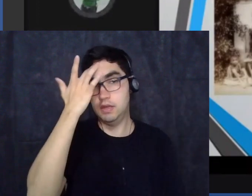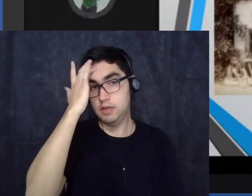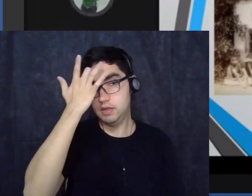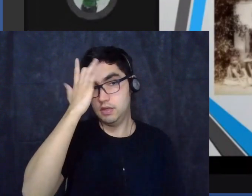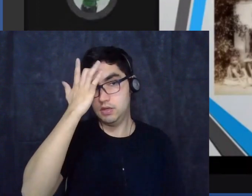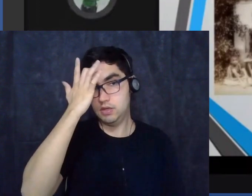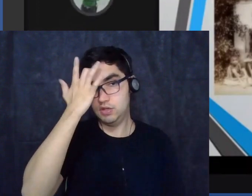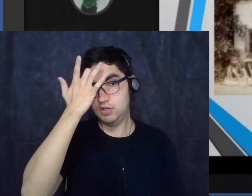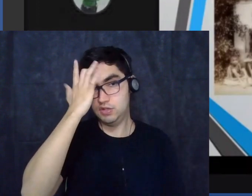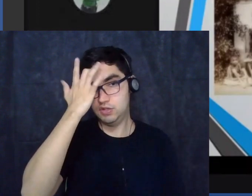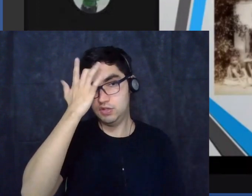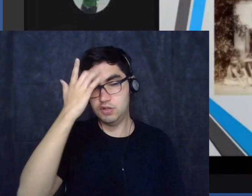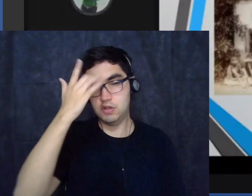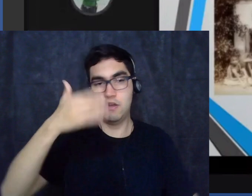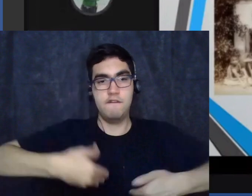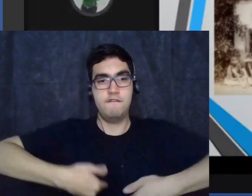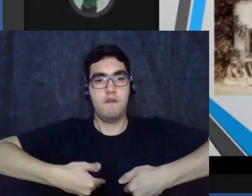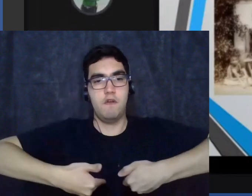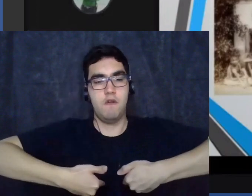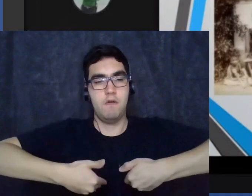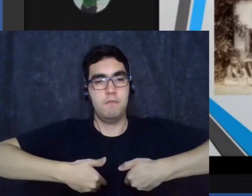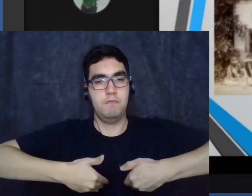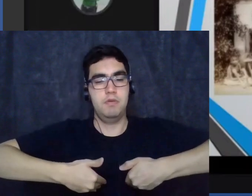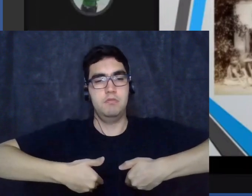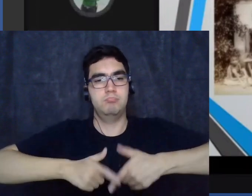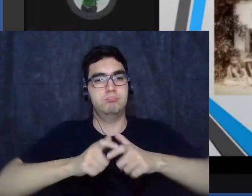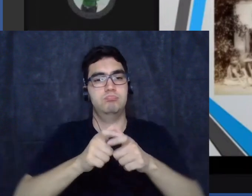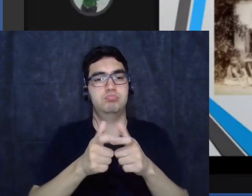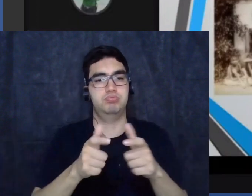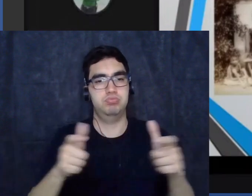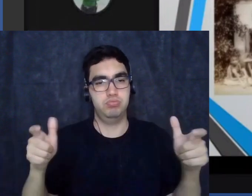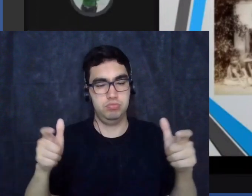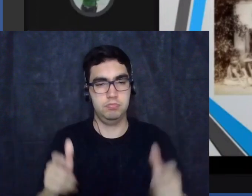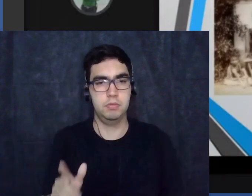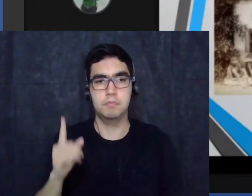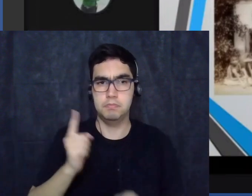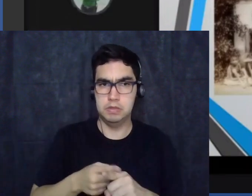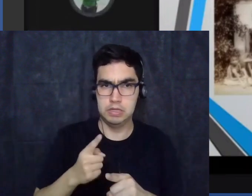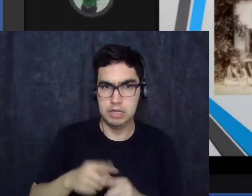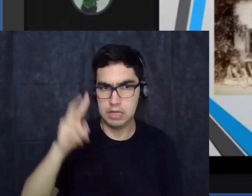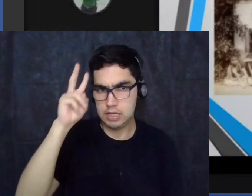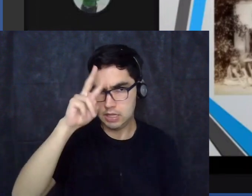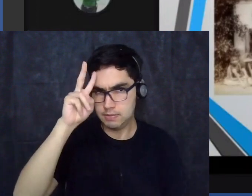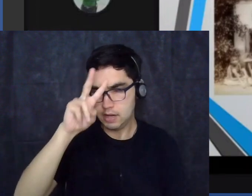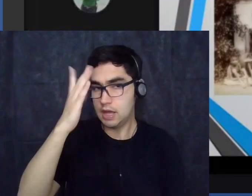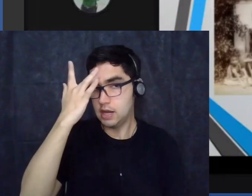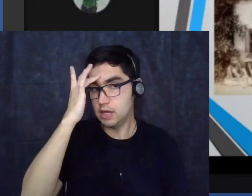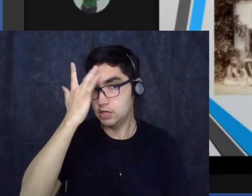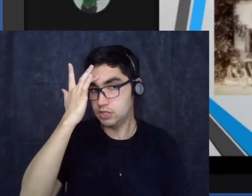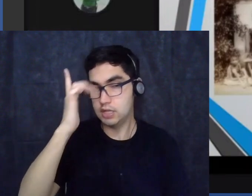não à toa vamos lembrar que na Índia surge uma figura